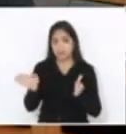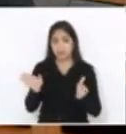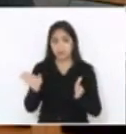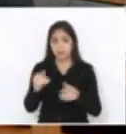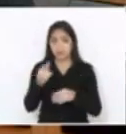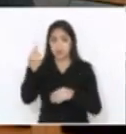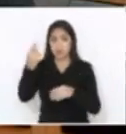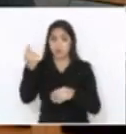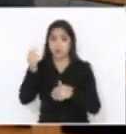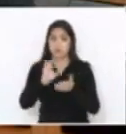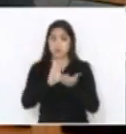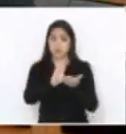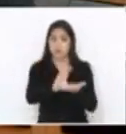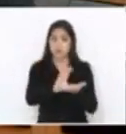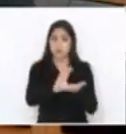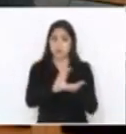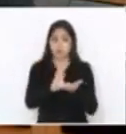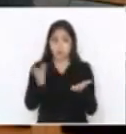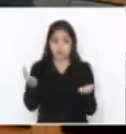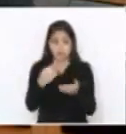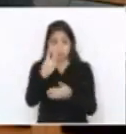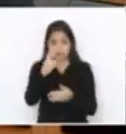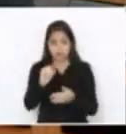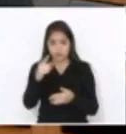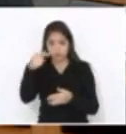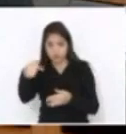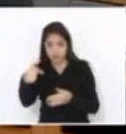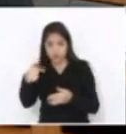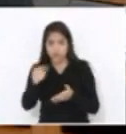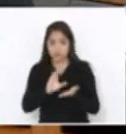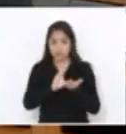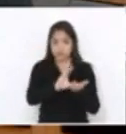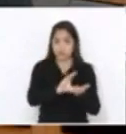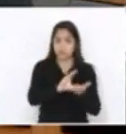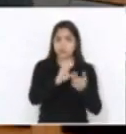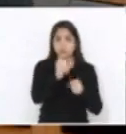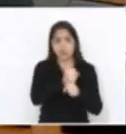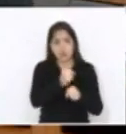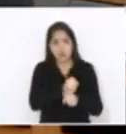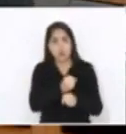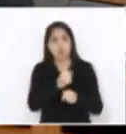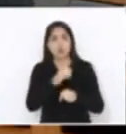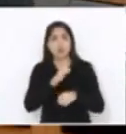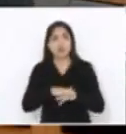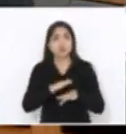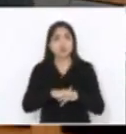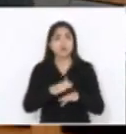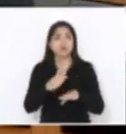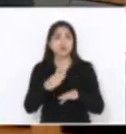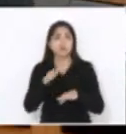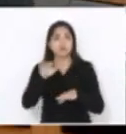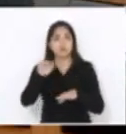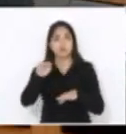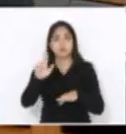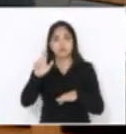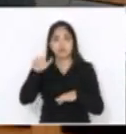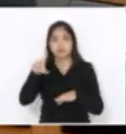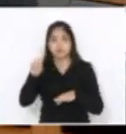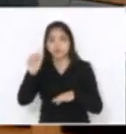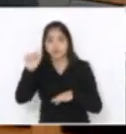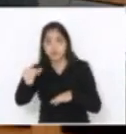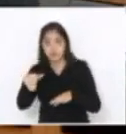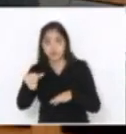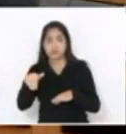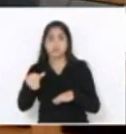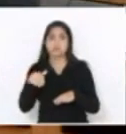prefeituras terão disponível esse ano para investimentos em obras, em ações, serão os recursos do Fundam, pelo menos é isso que a gente tem